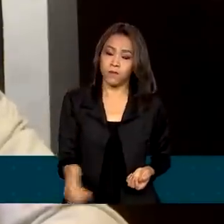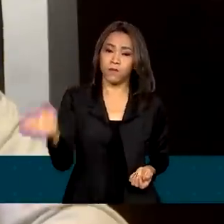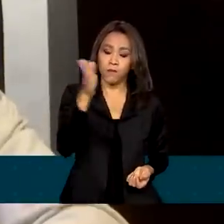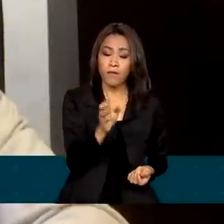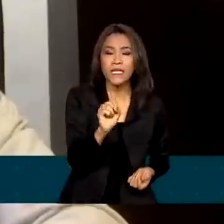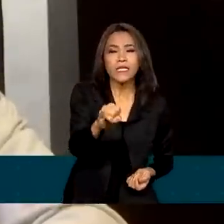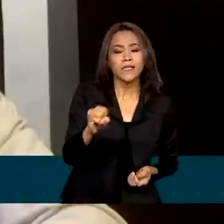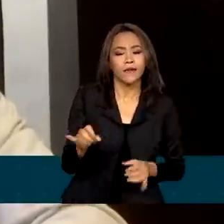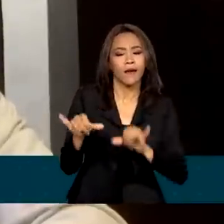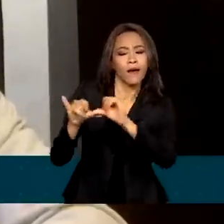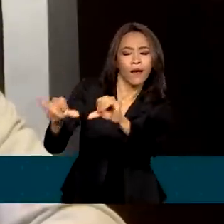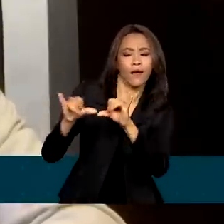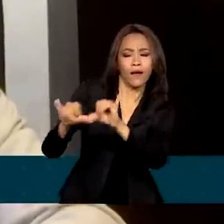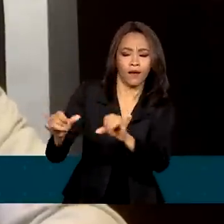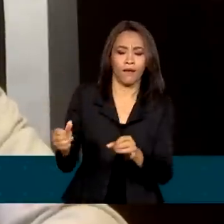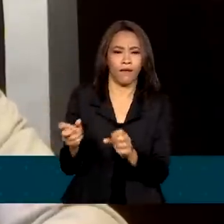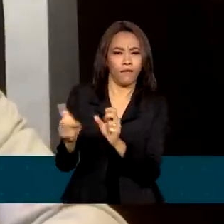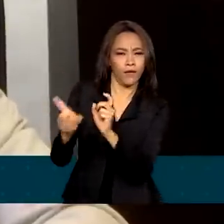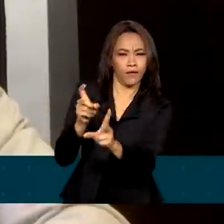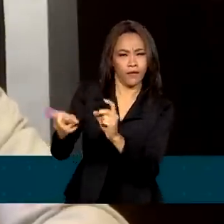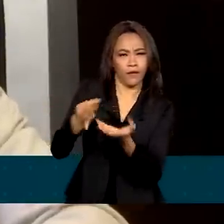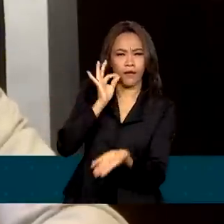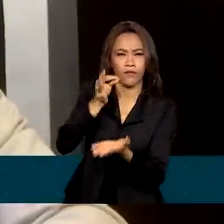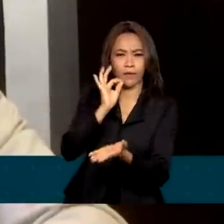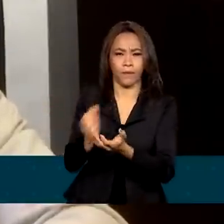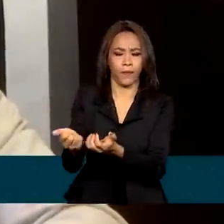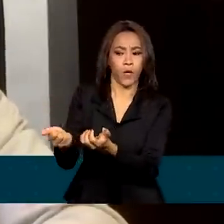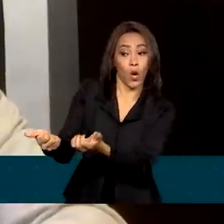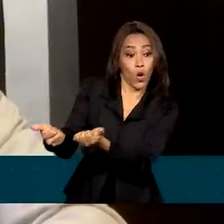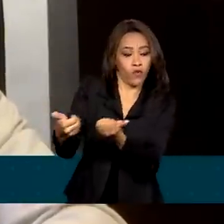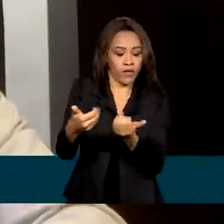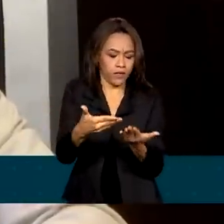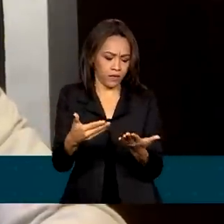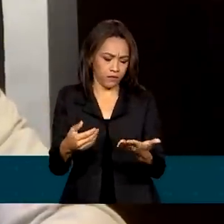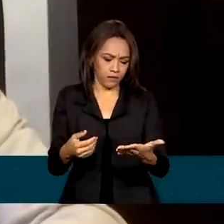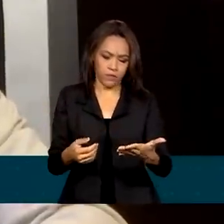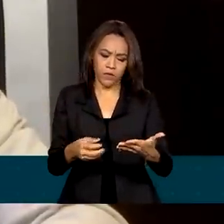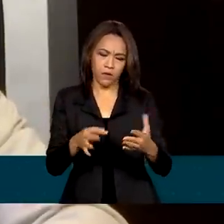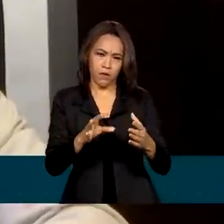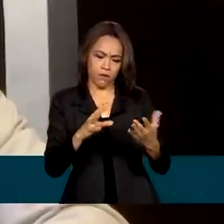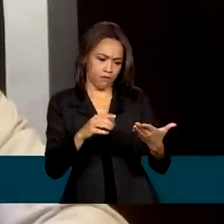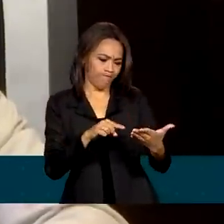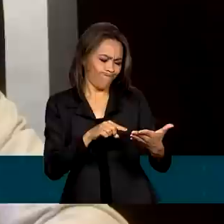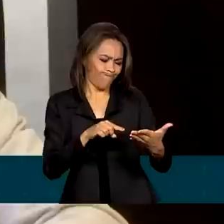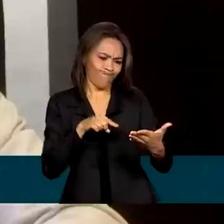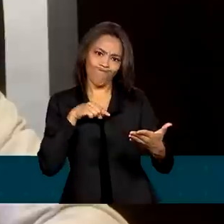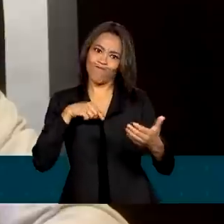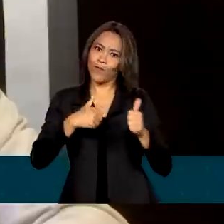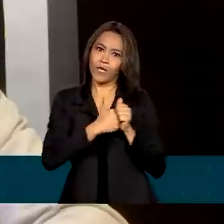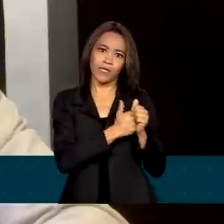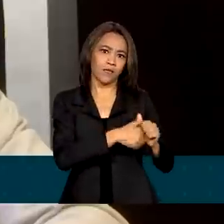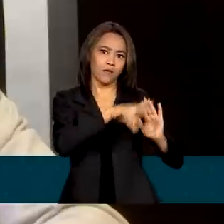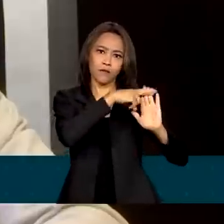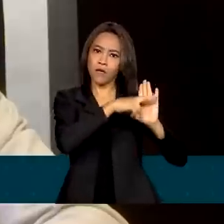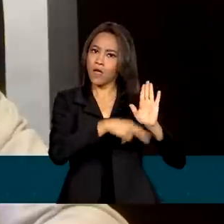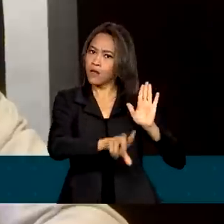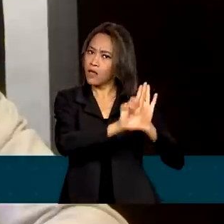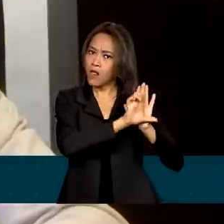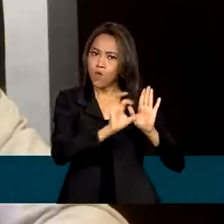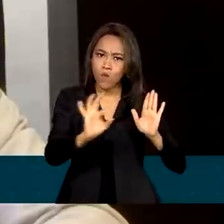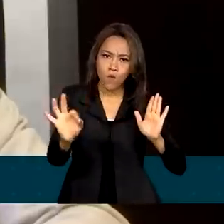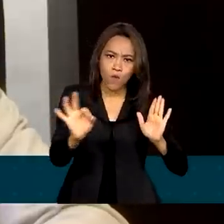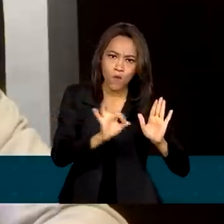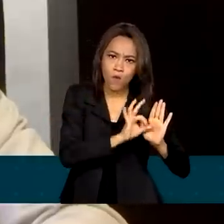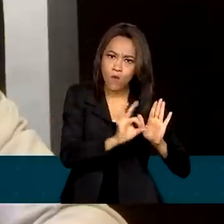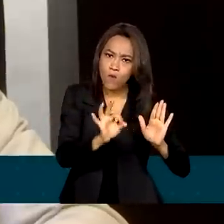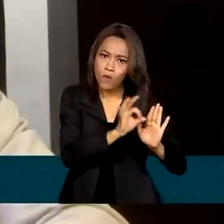supermercadistas oferecer produtos que não estejam dentro dessa legislação, ele, a partir de agora,